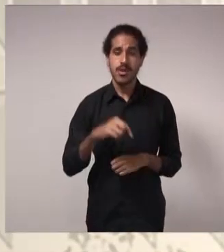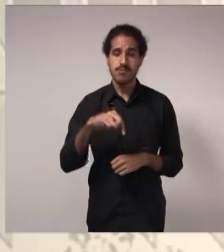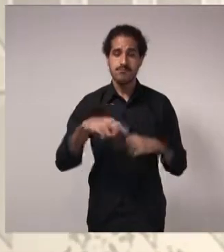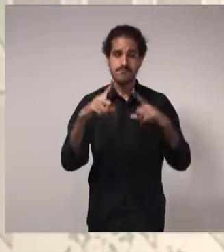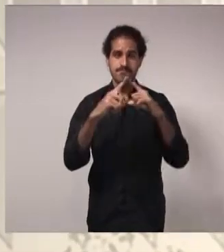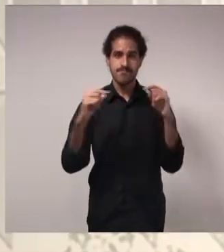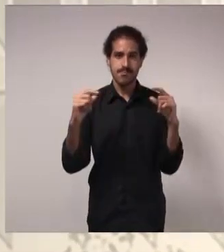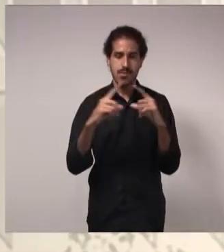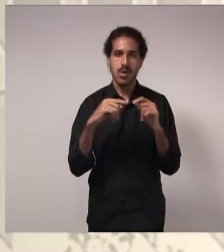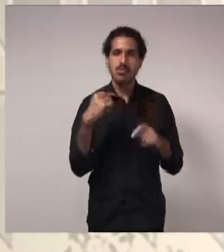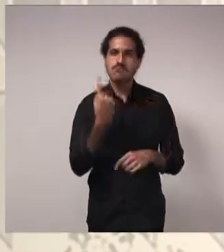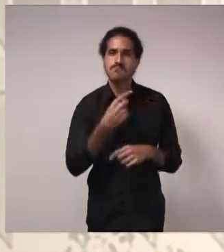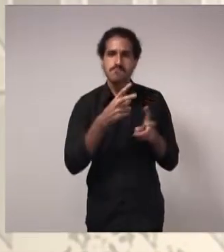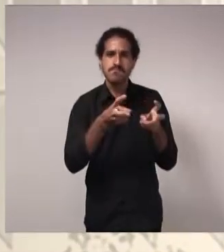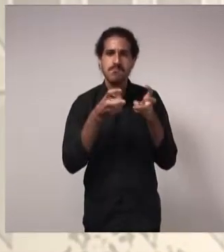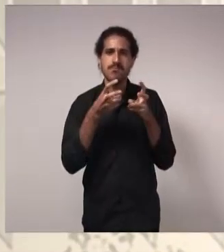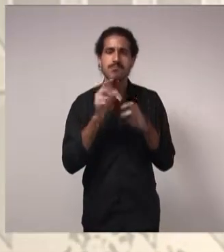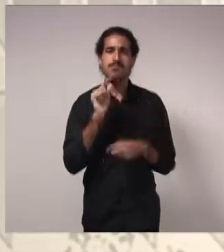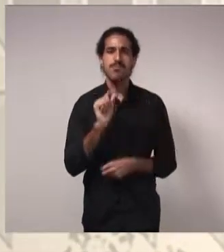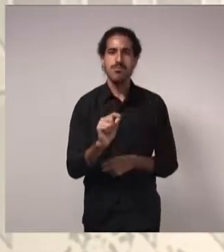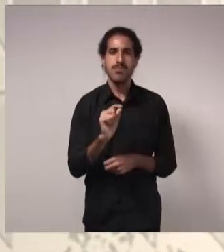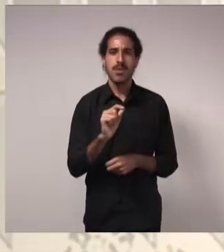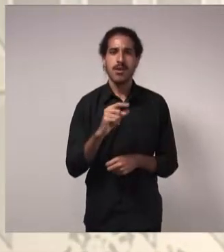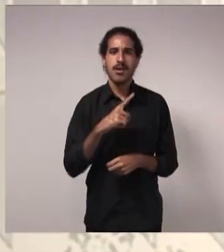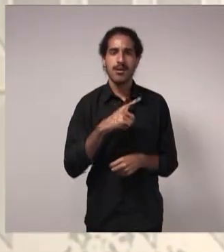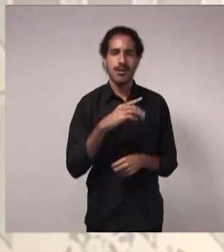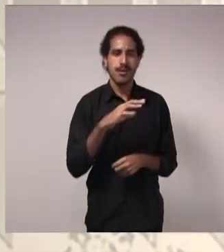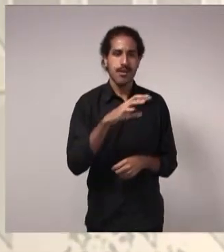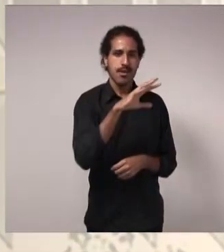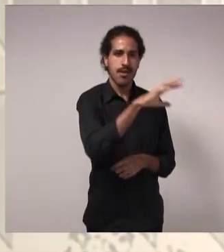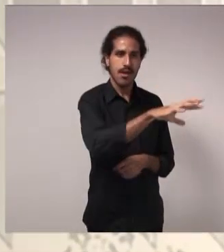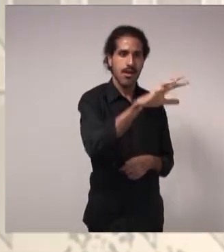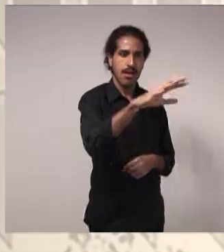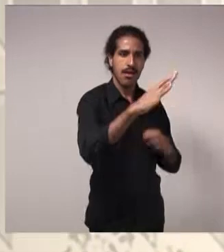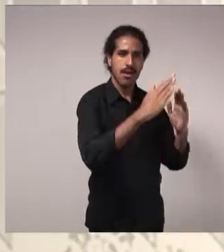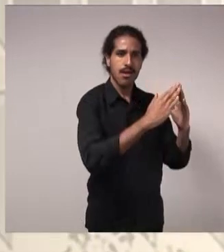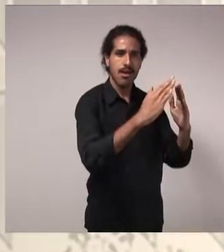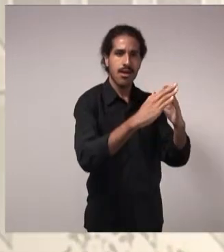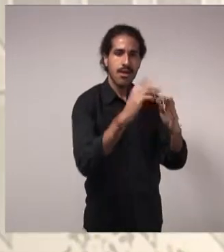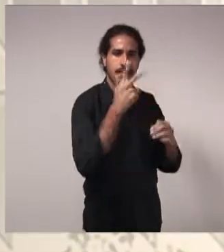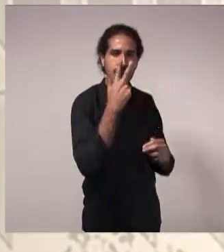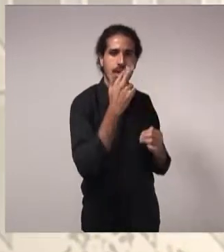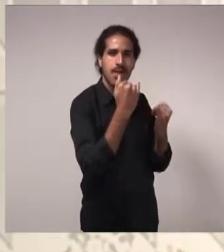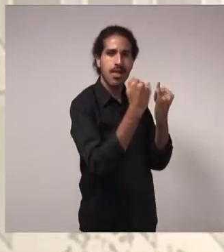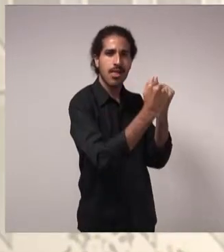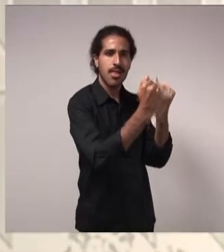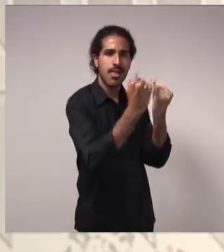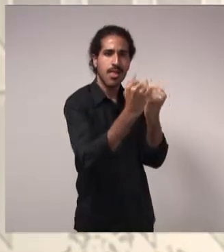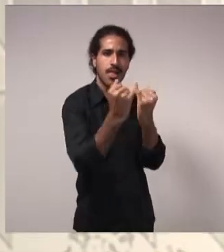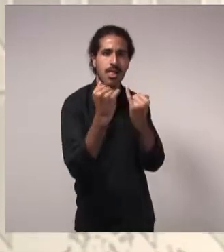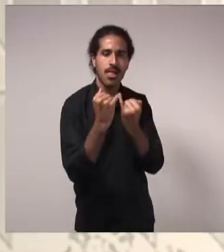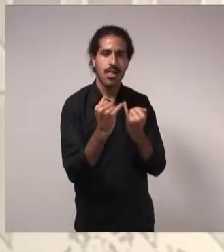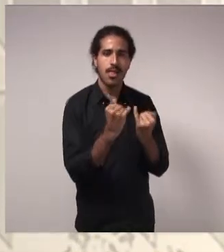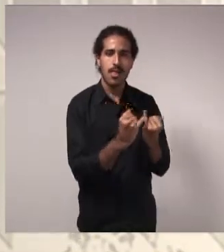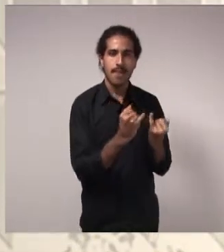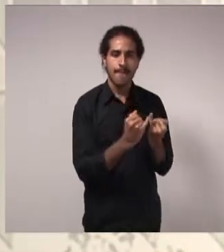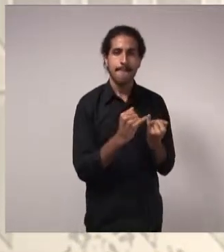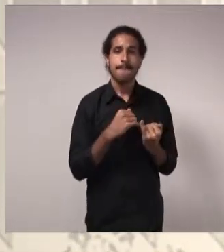gente vê que os nossos bairros são muito similares. Se a gente pegar